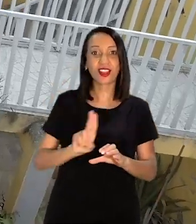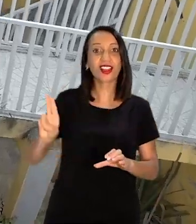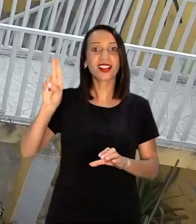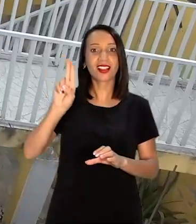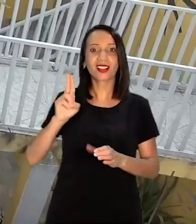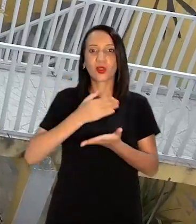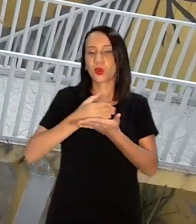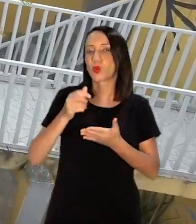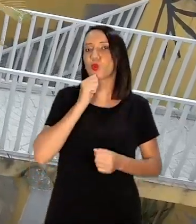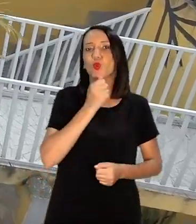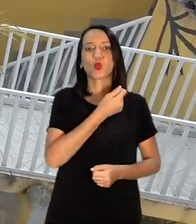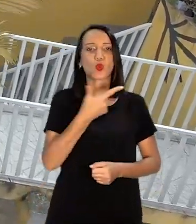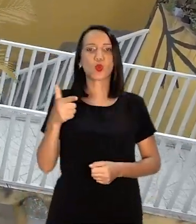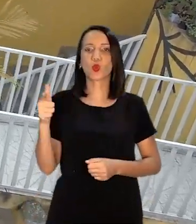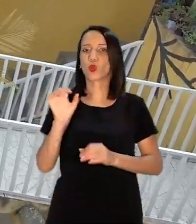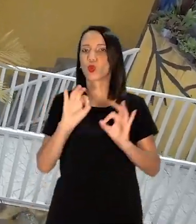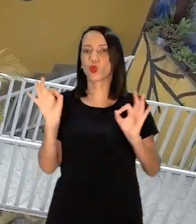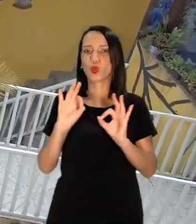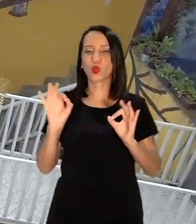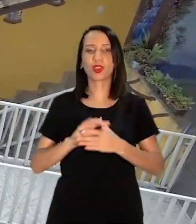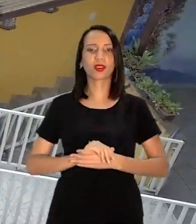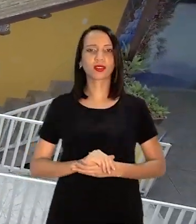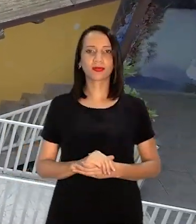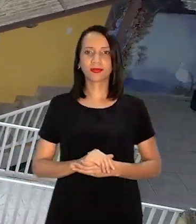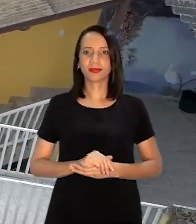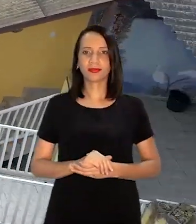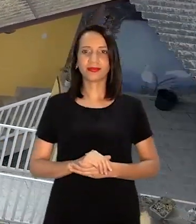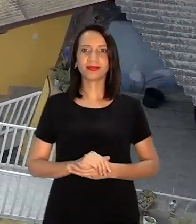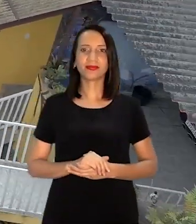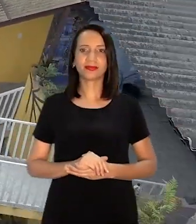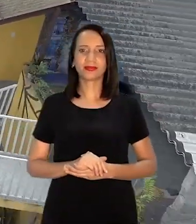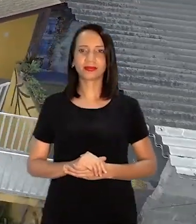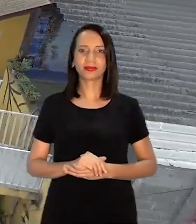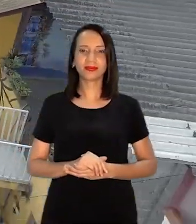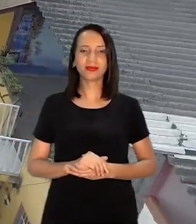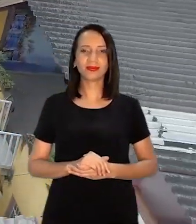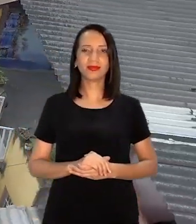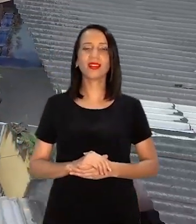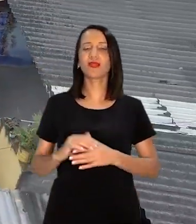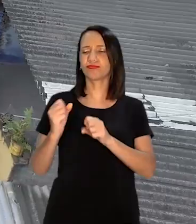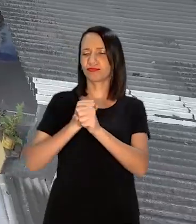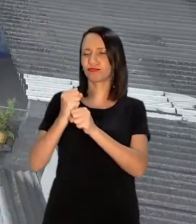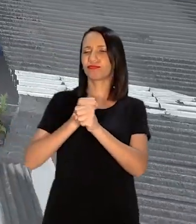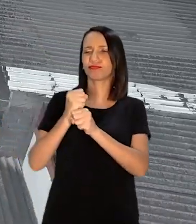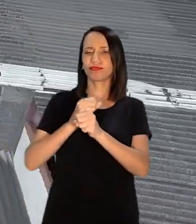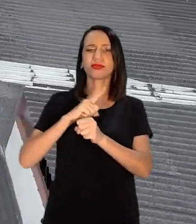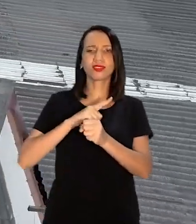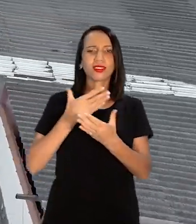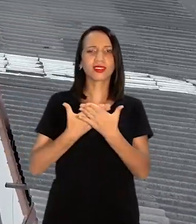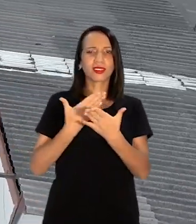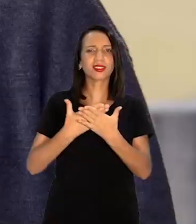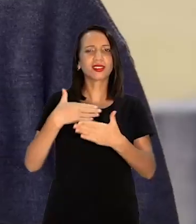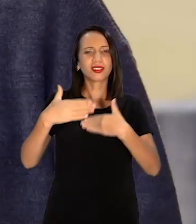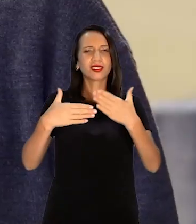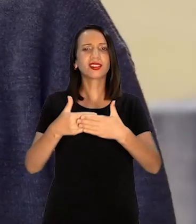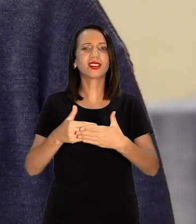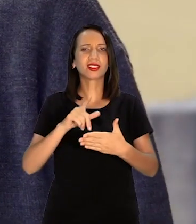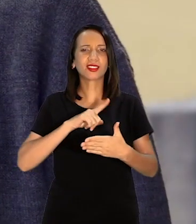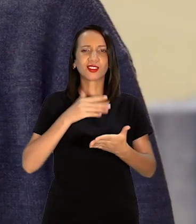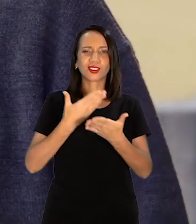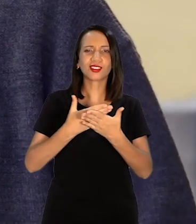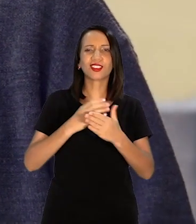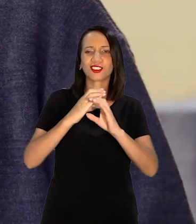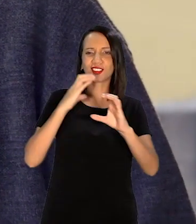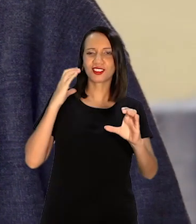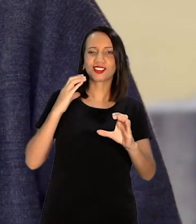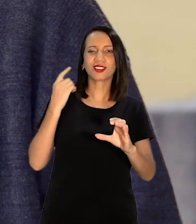no começo Não tinha Vista superior de Renato Com a família Num terraço Demorou alguns anos Pro cursinho ter Os primeiros estudantes De engenharia